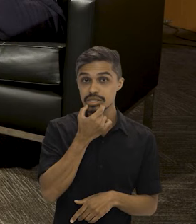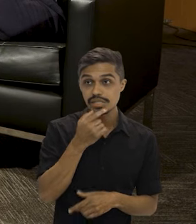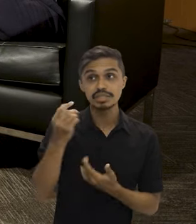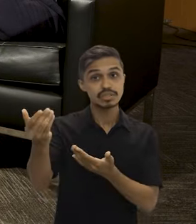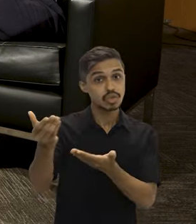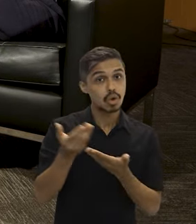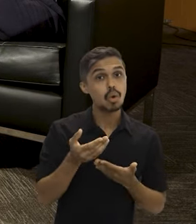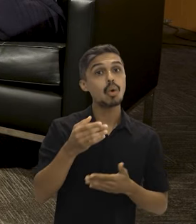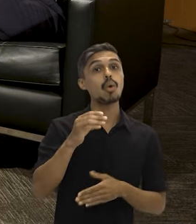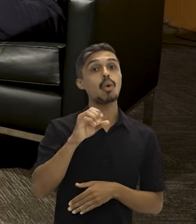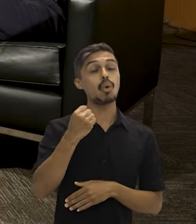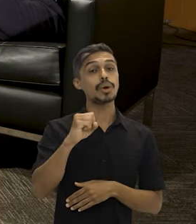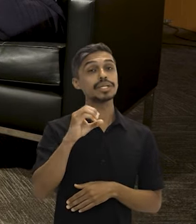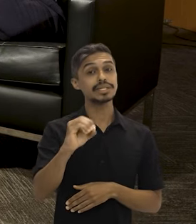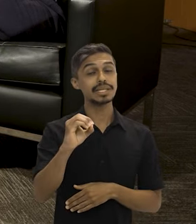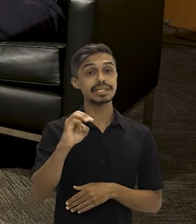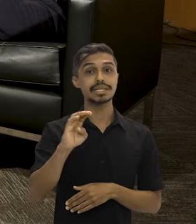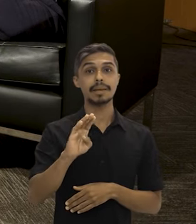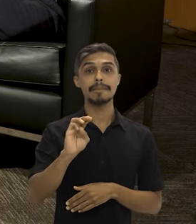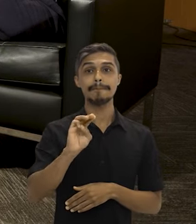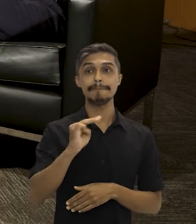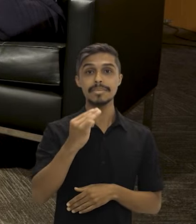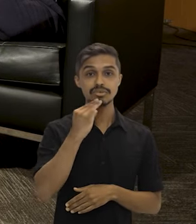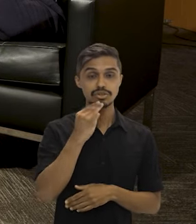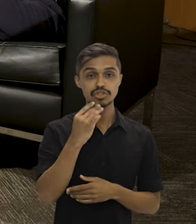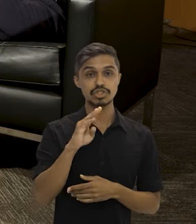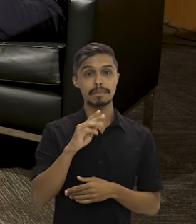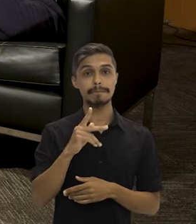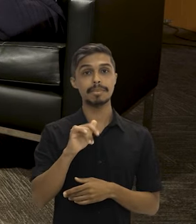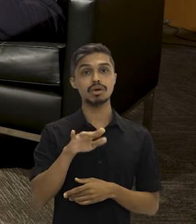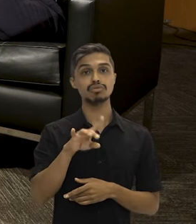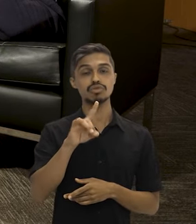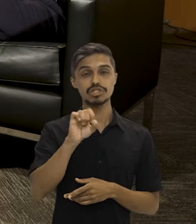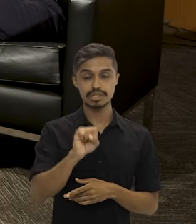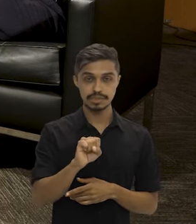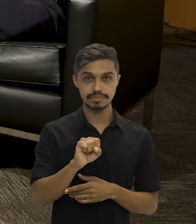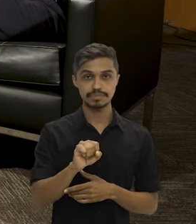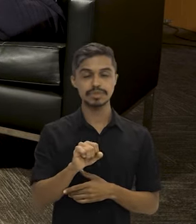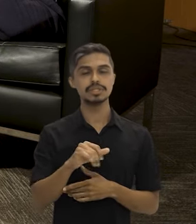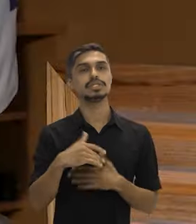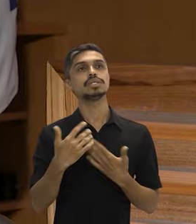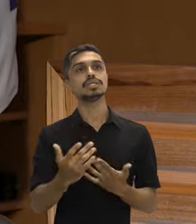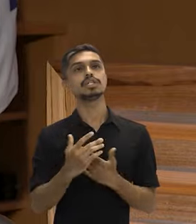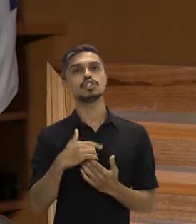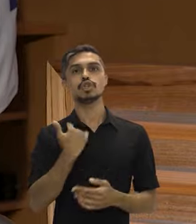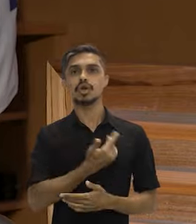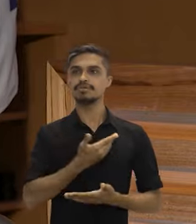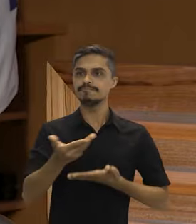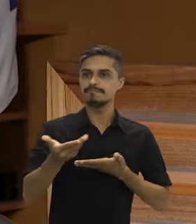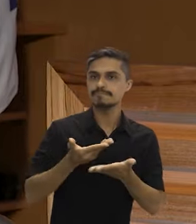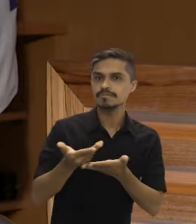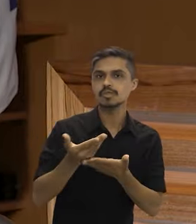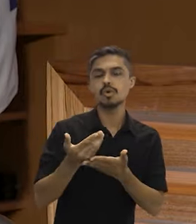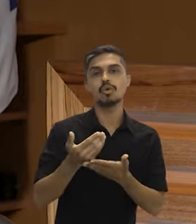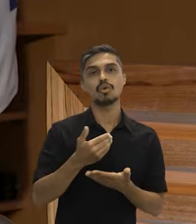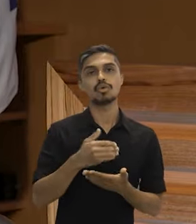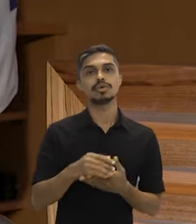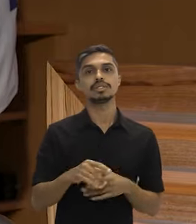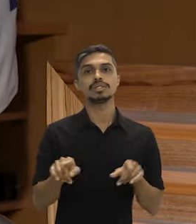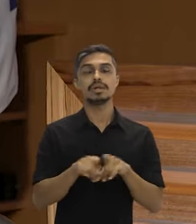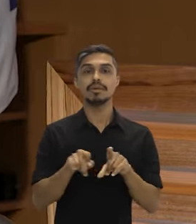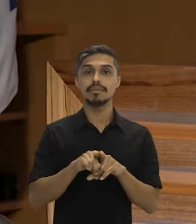bem importante, de 80 milhões de pounds. e estamos em negociação com